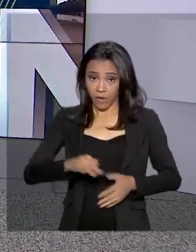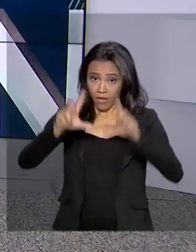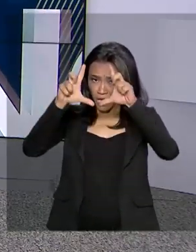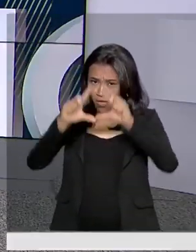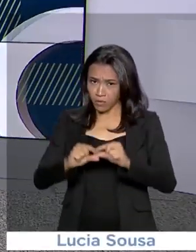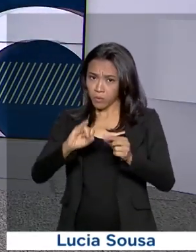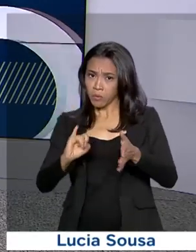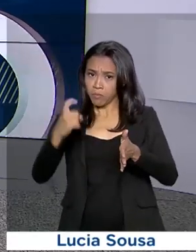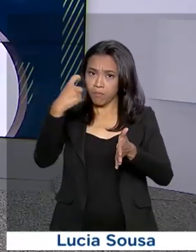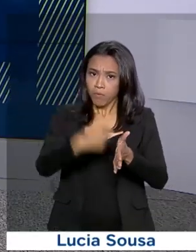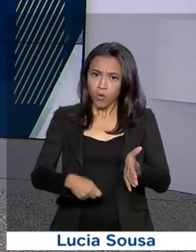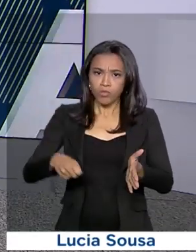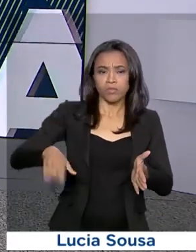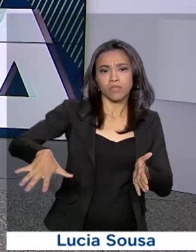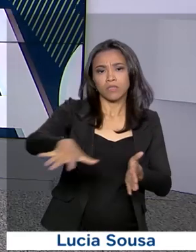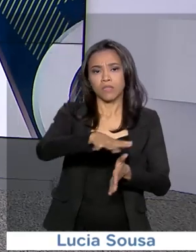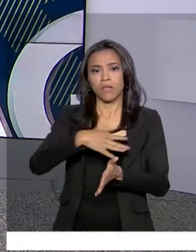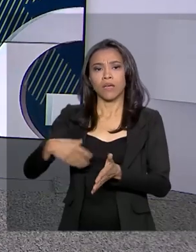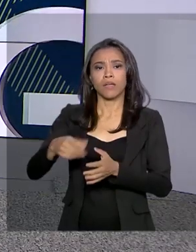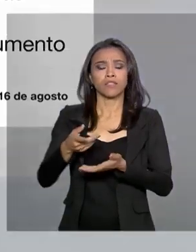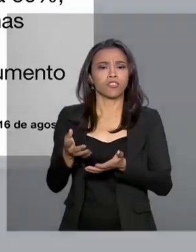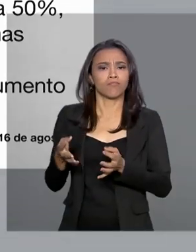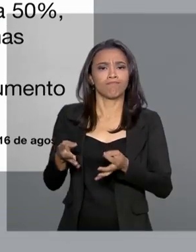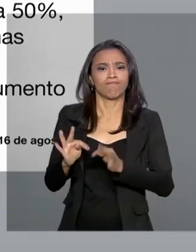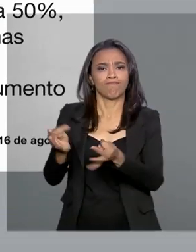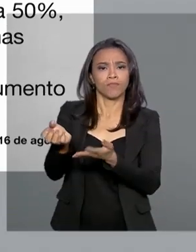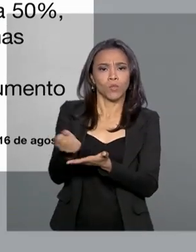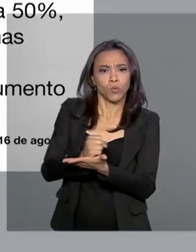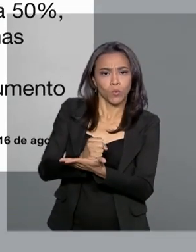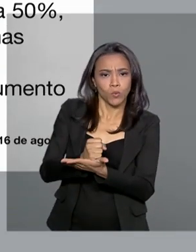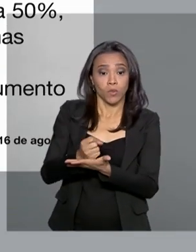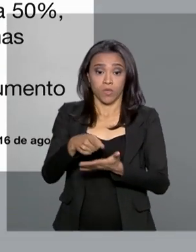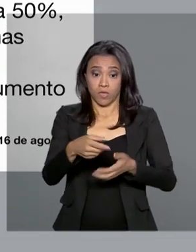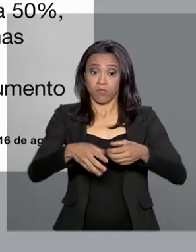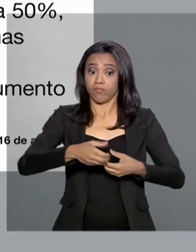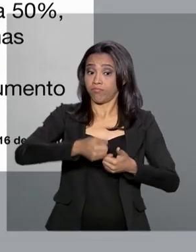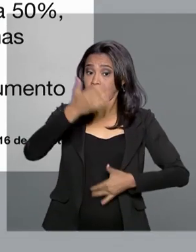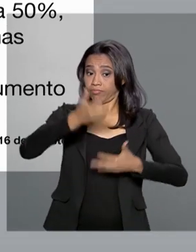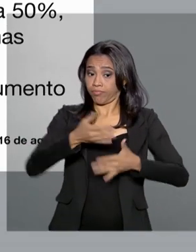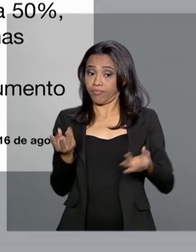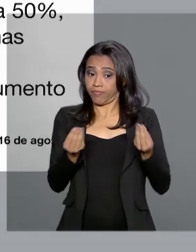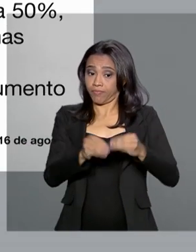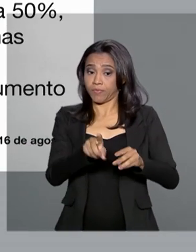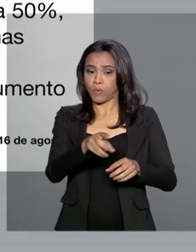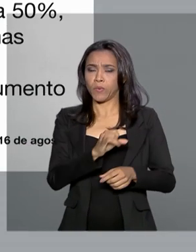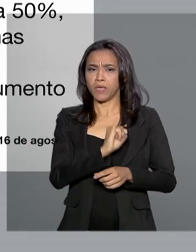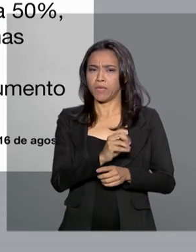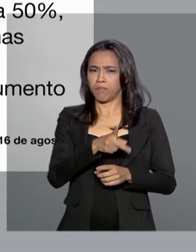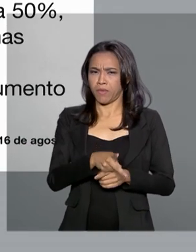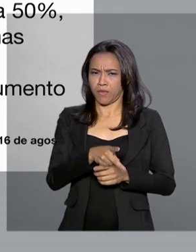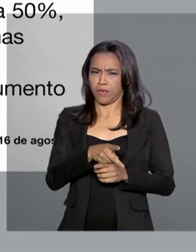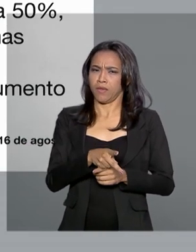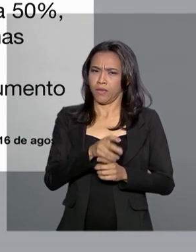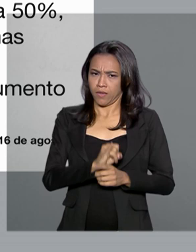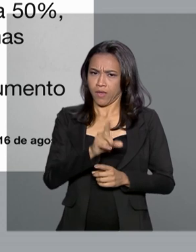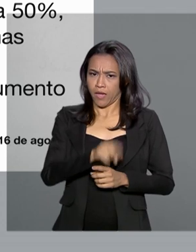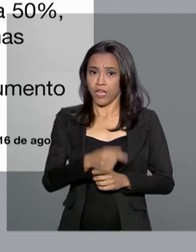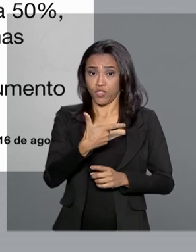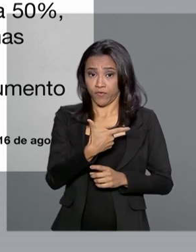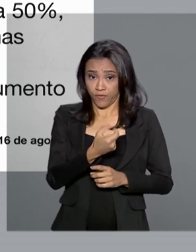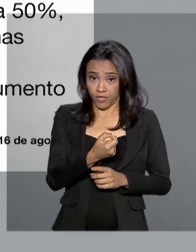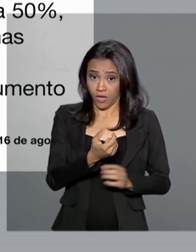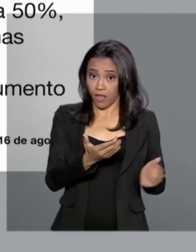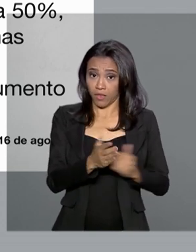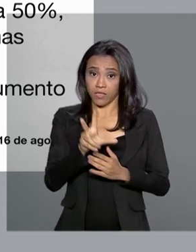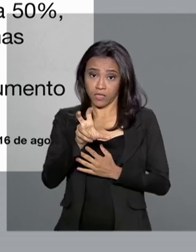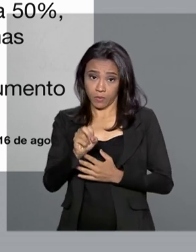eletrônicos pelas redes sociais. O presidente Jair Bolsonaro disse que o IPI, que antes variava de 20% a 50%, passa